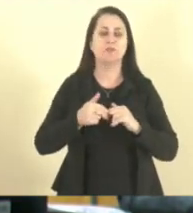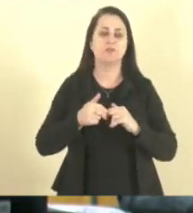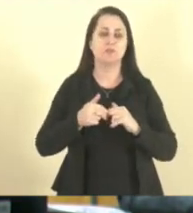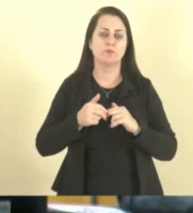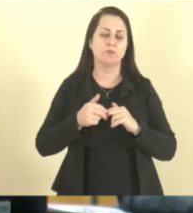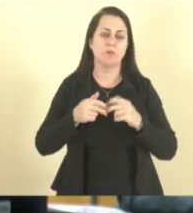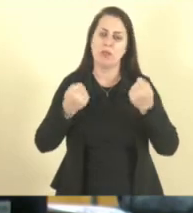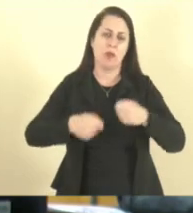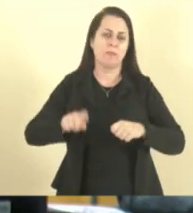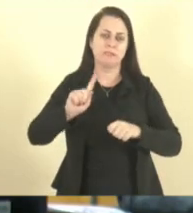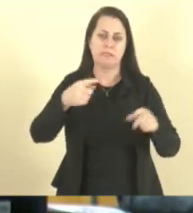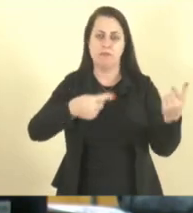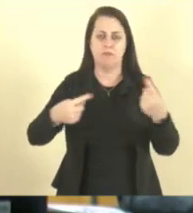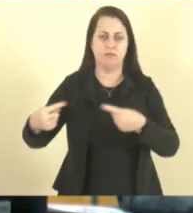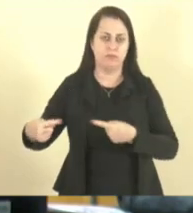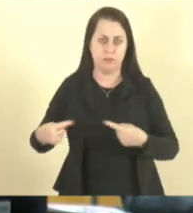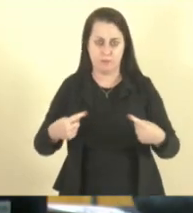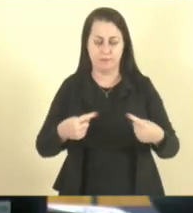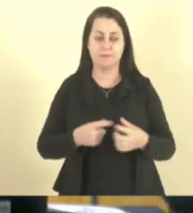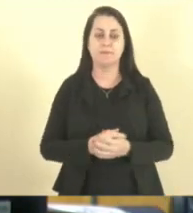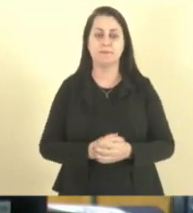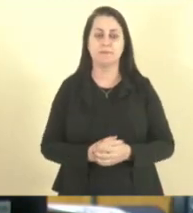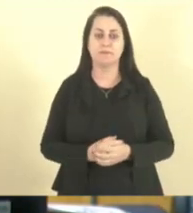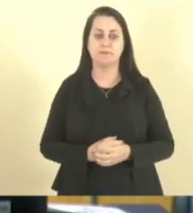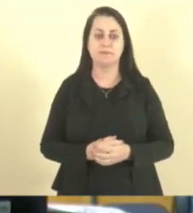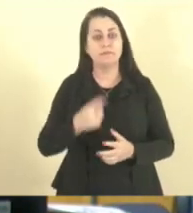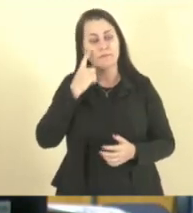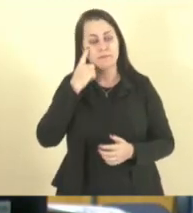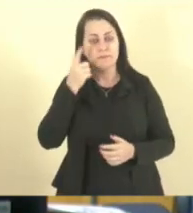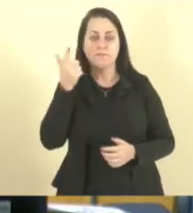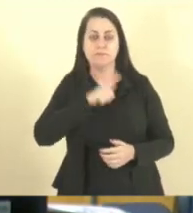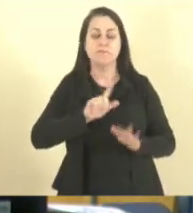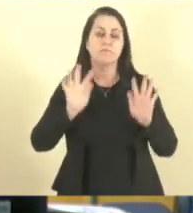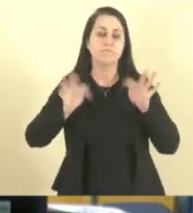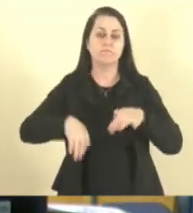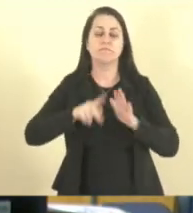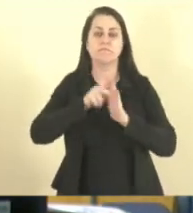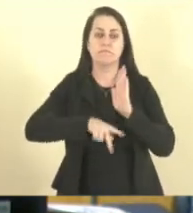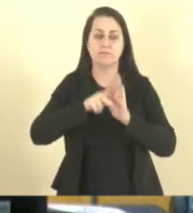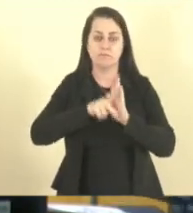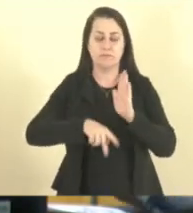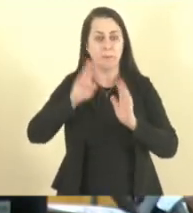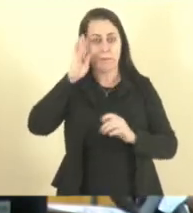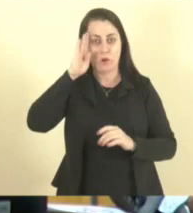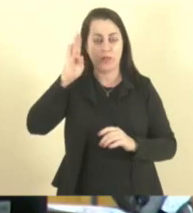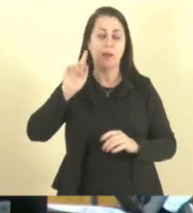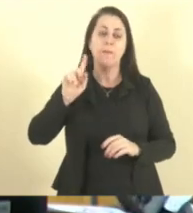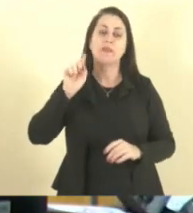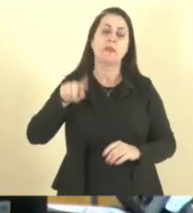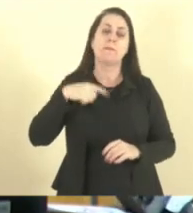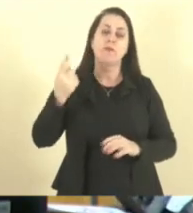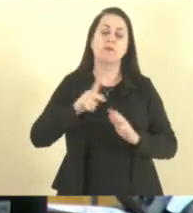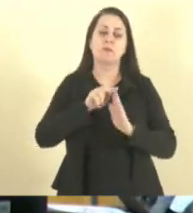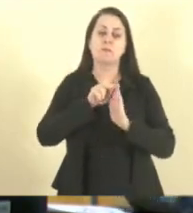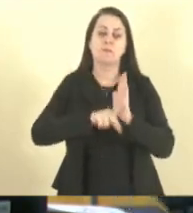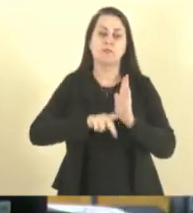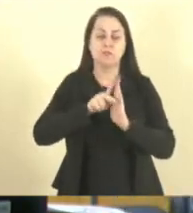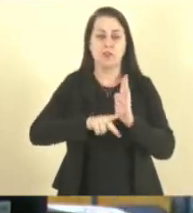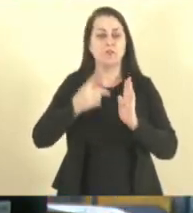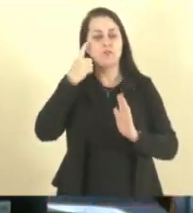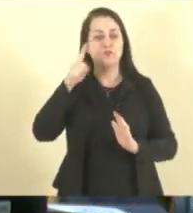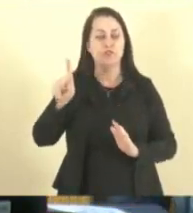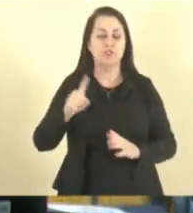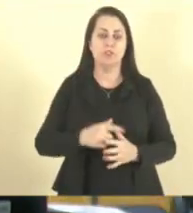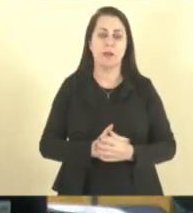discussão, vamos ver se a consegue finalizar os projetos da pauta prioritária para entrar nos projetos da ordem do dia, que são